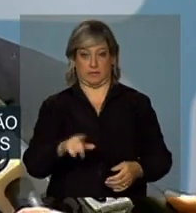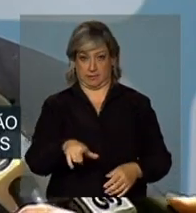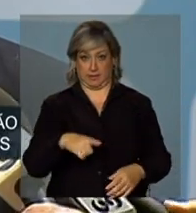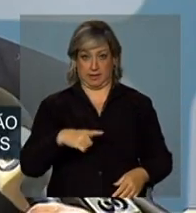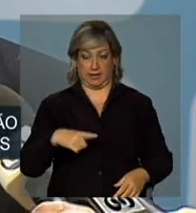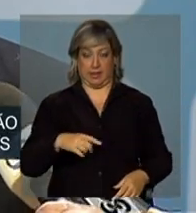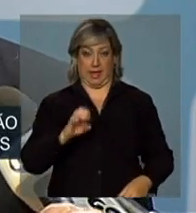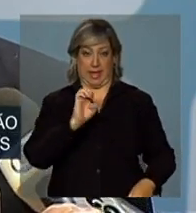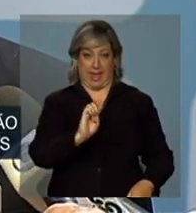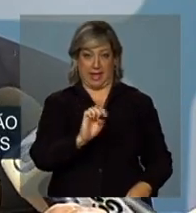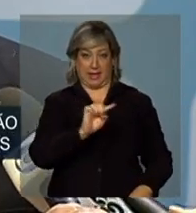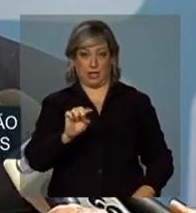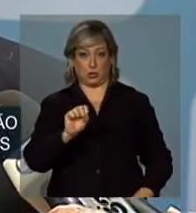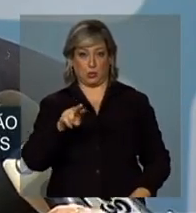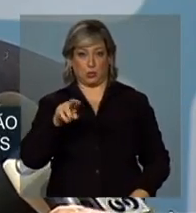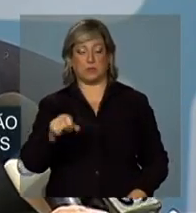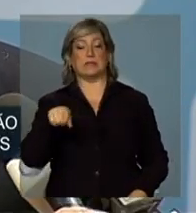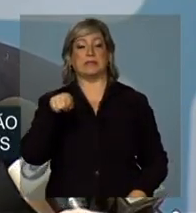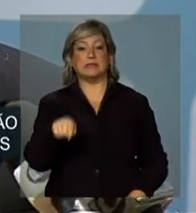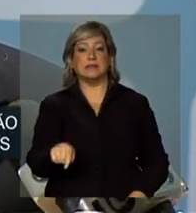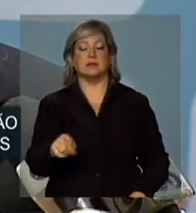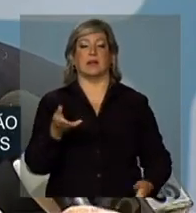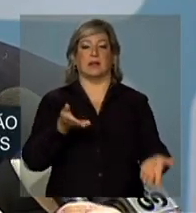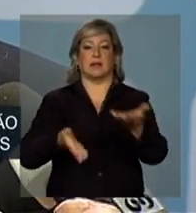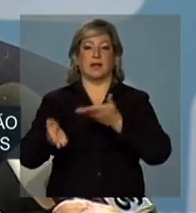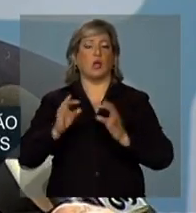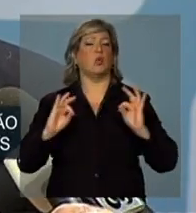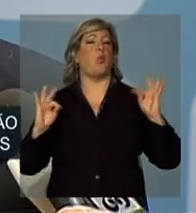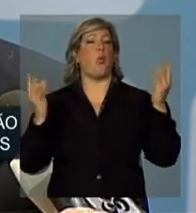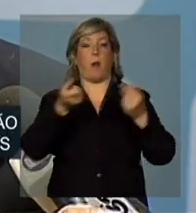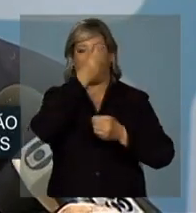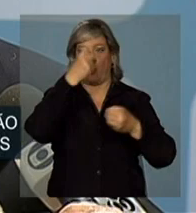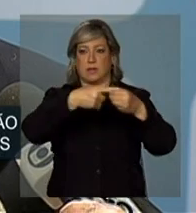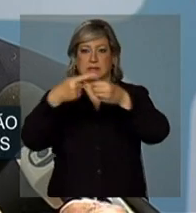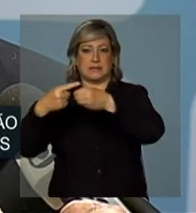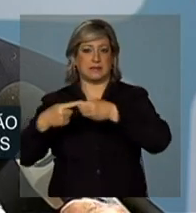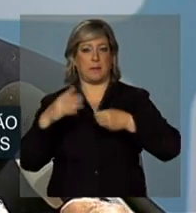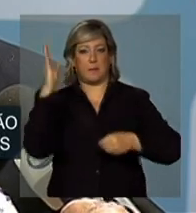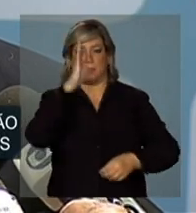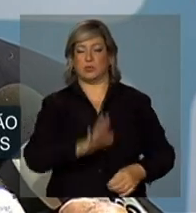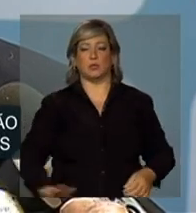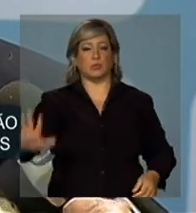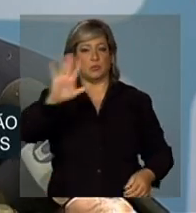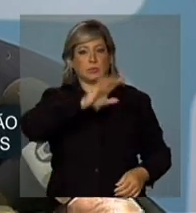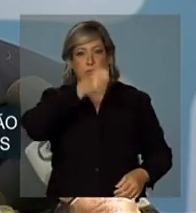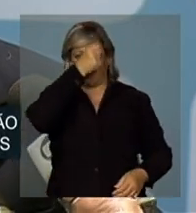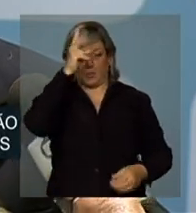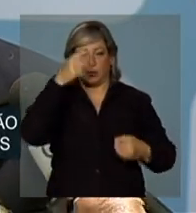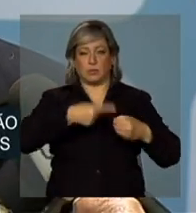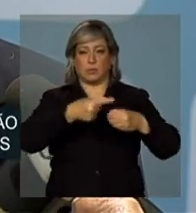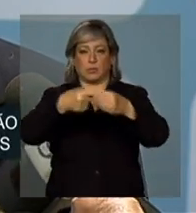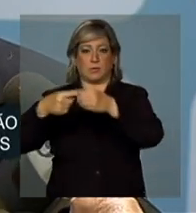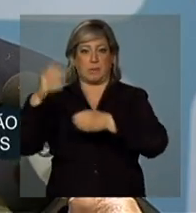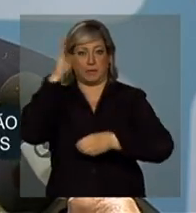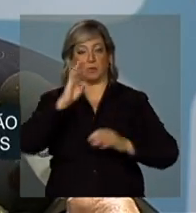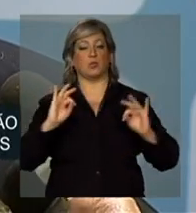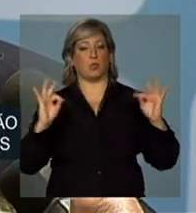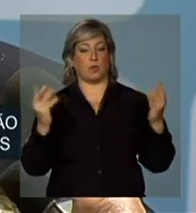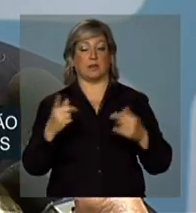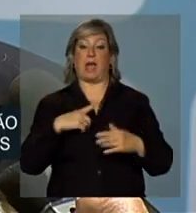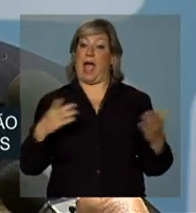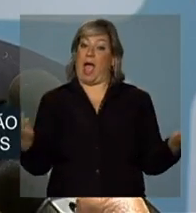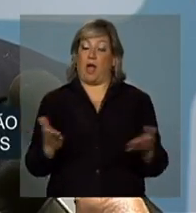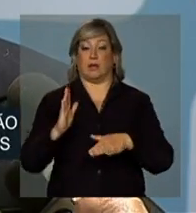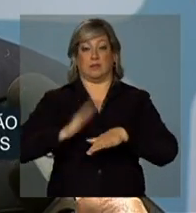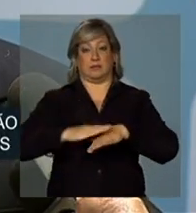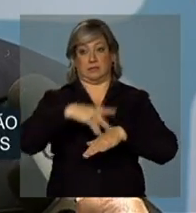básica, é um sistema que fica disponível a todos os municípios brasileiros. Então, está disponível a todos os municípios brasileiros. Agora, a bola está com os